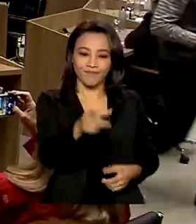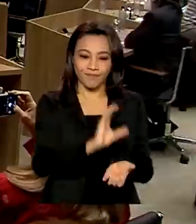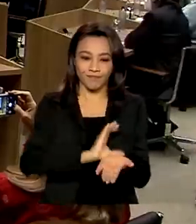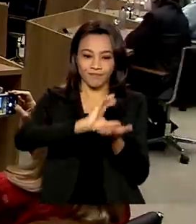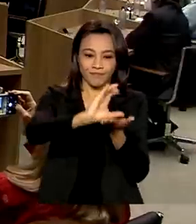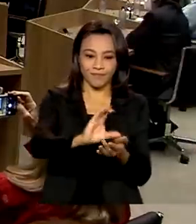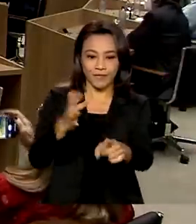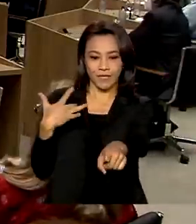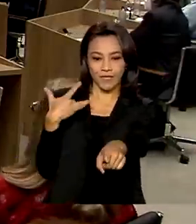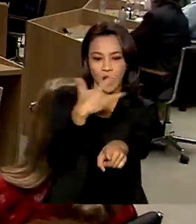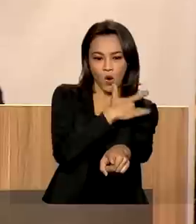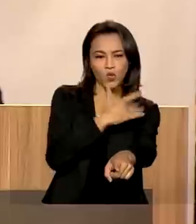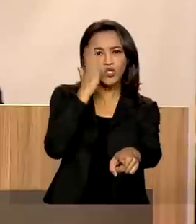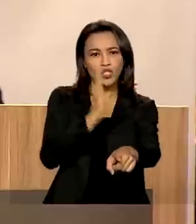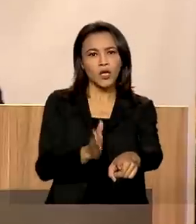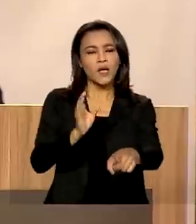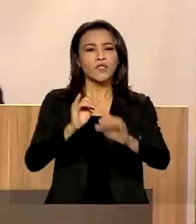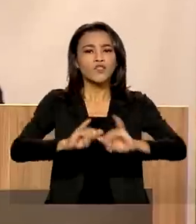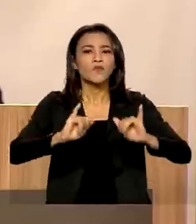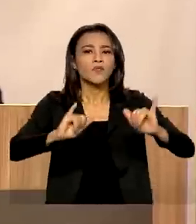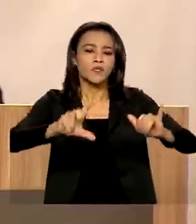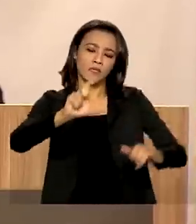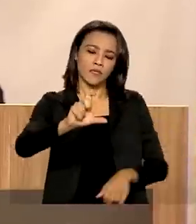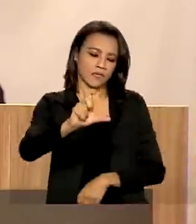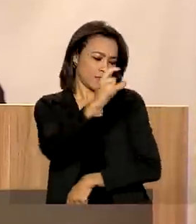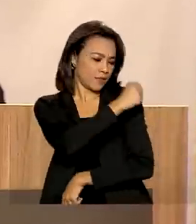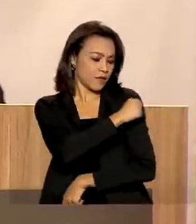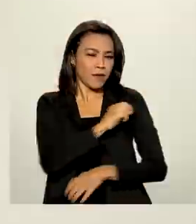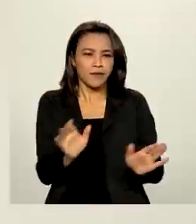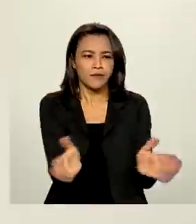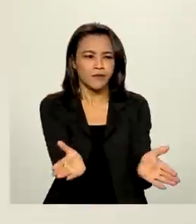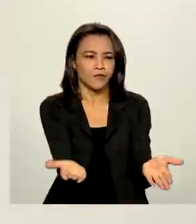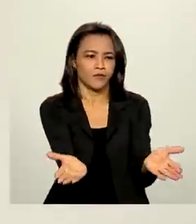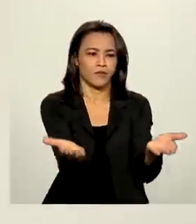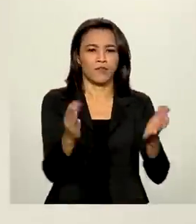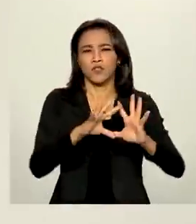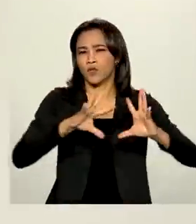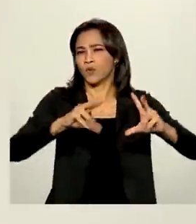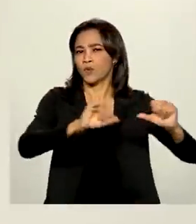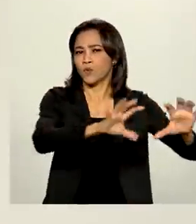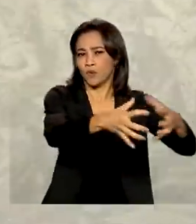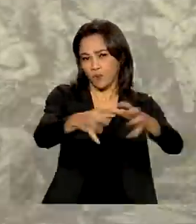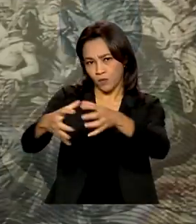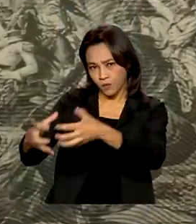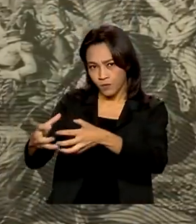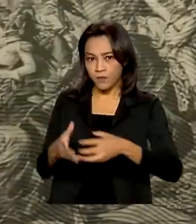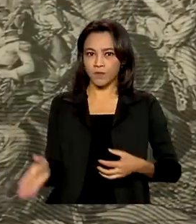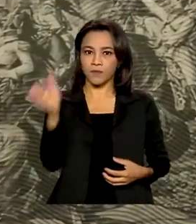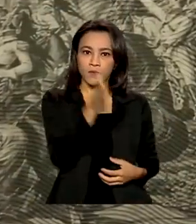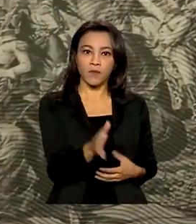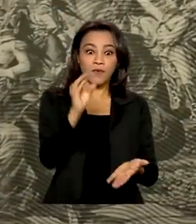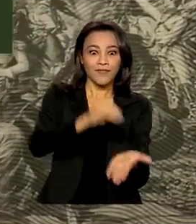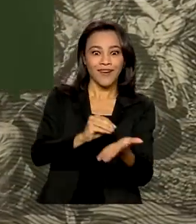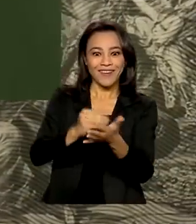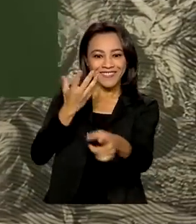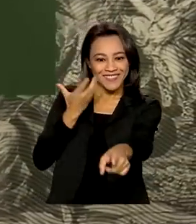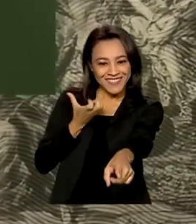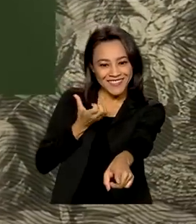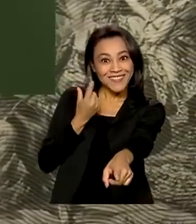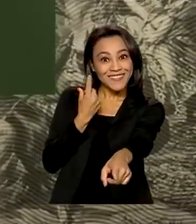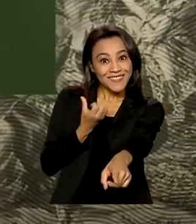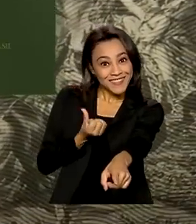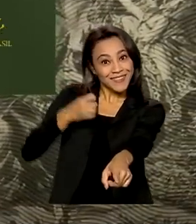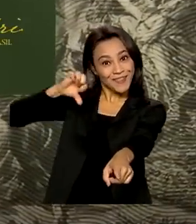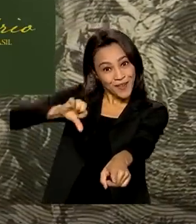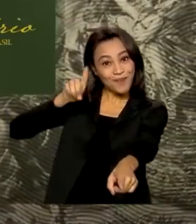Lançada a campanha Vacina Mais para incentivar a imunização de todos os grupos. E faltam 69 dias